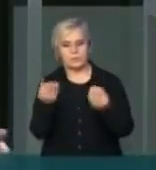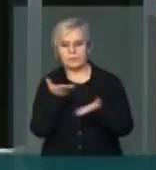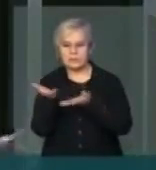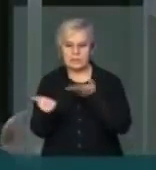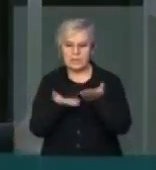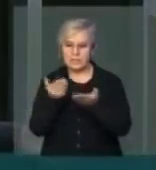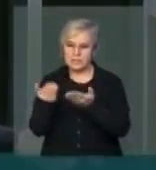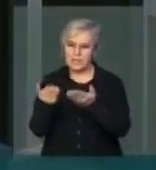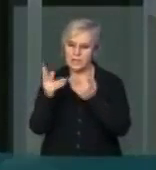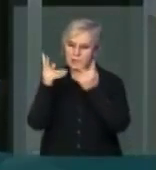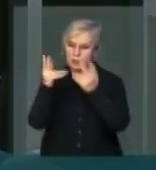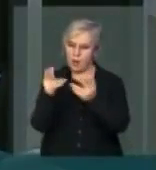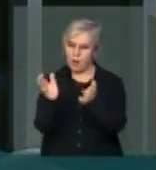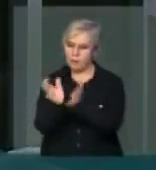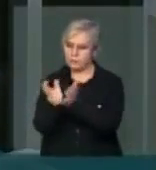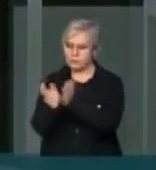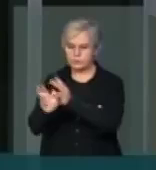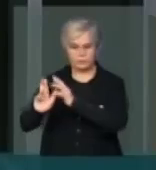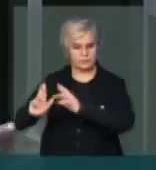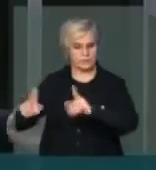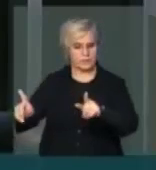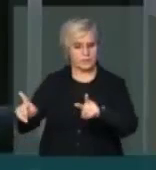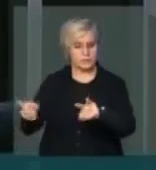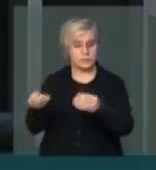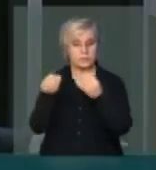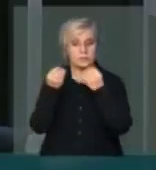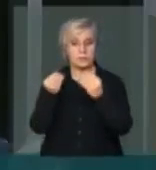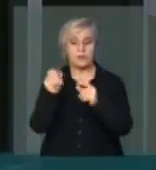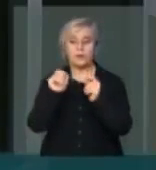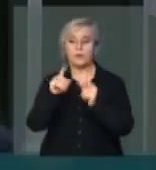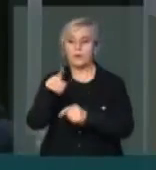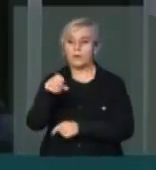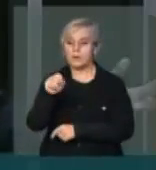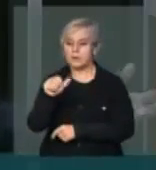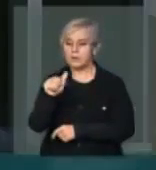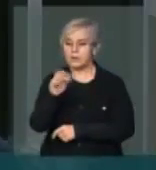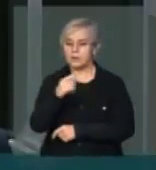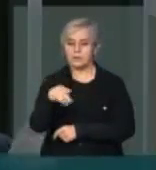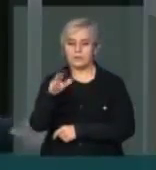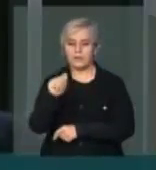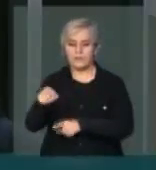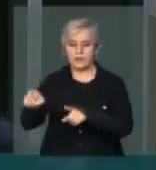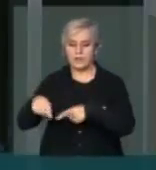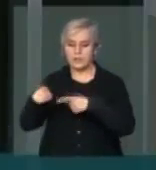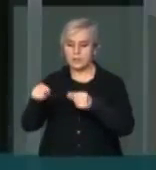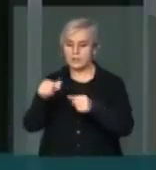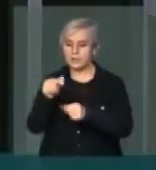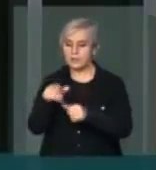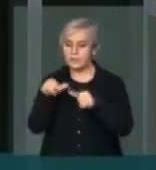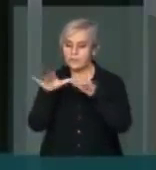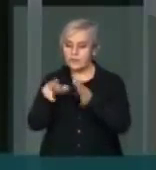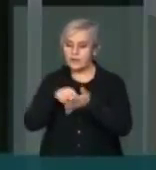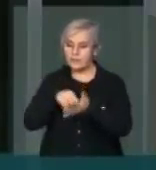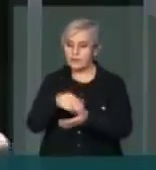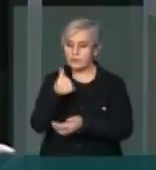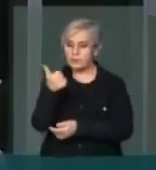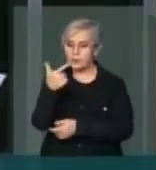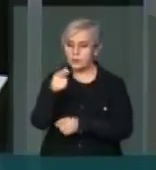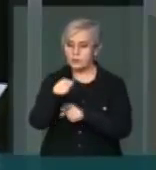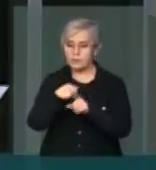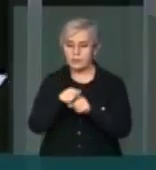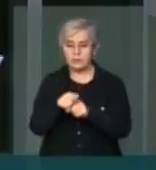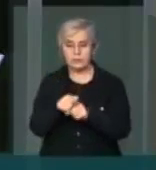forma igual os desiguais? Qual é a safra agrícola que dura 12 meses, um ano? Na